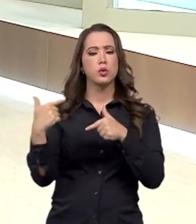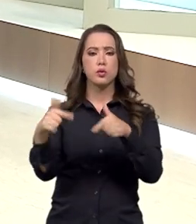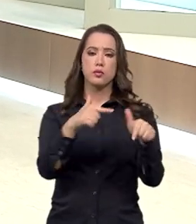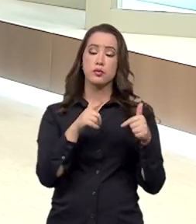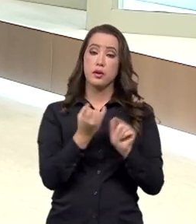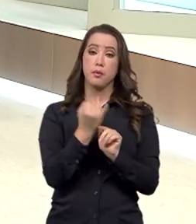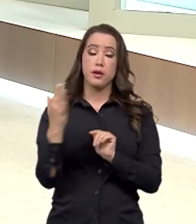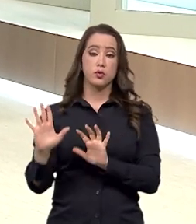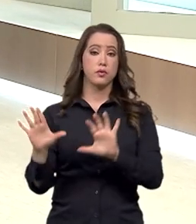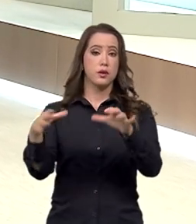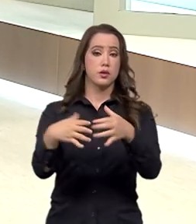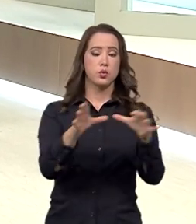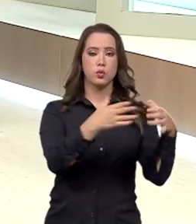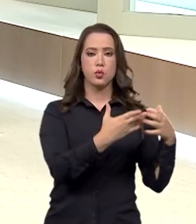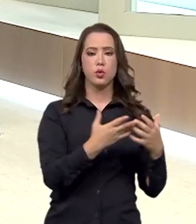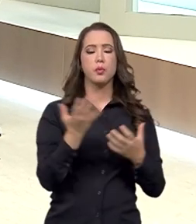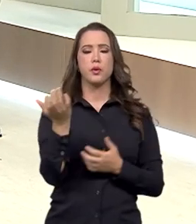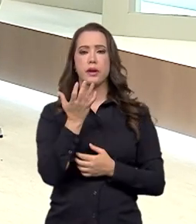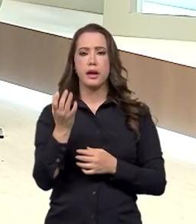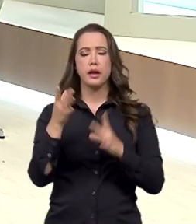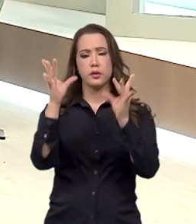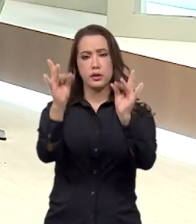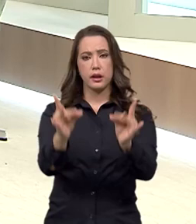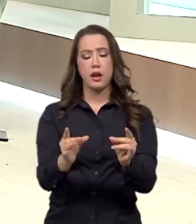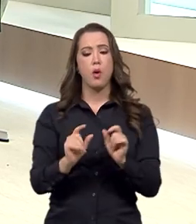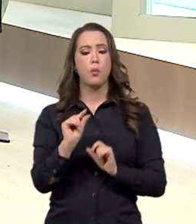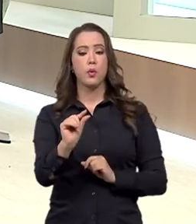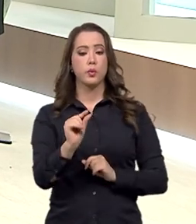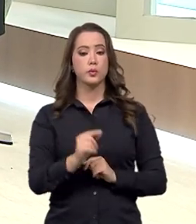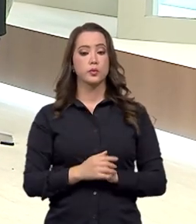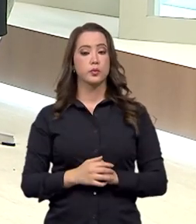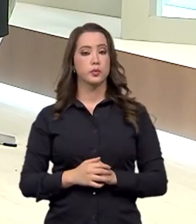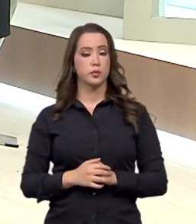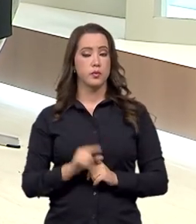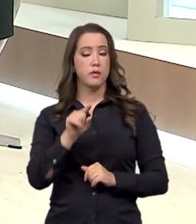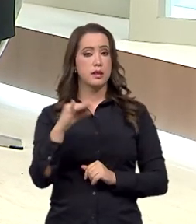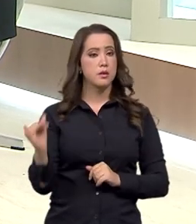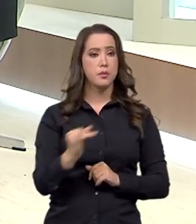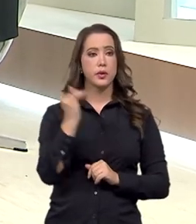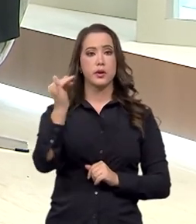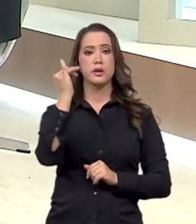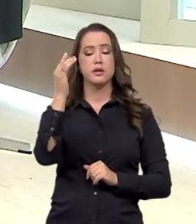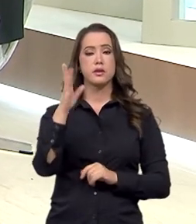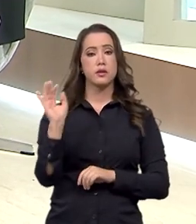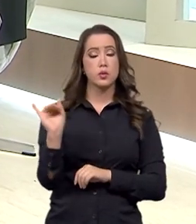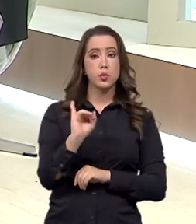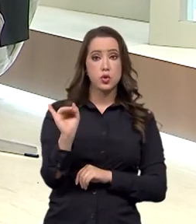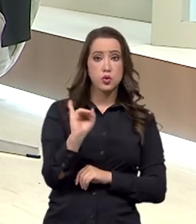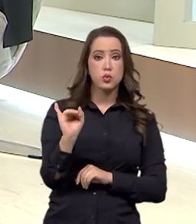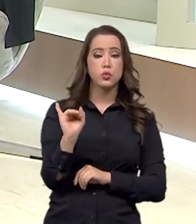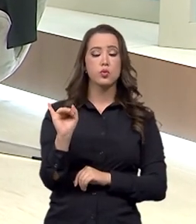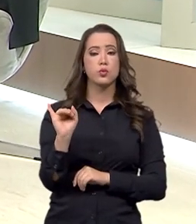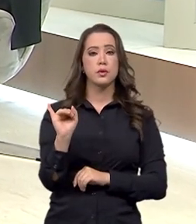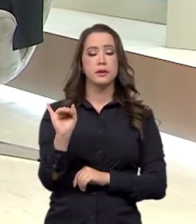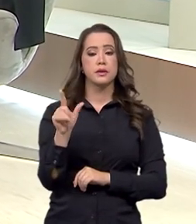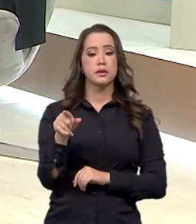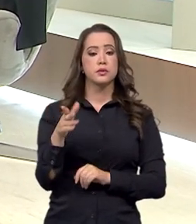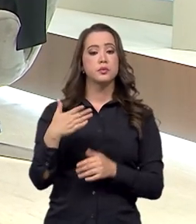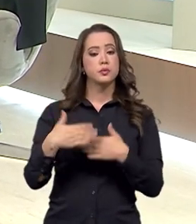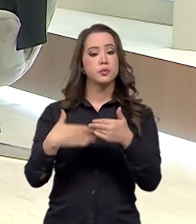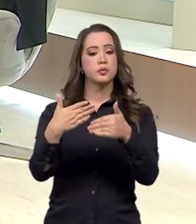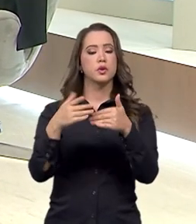em diferentes áreas. Eu queria pegar um pouquinho essa questão da importância também do Instituto em relação à